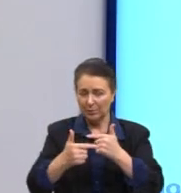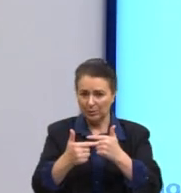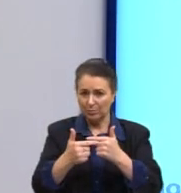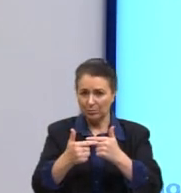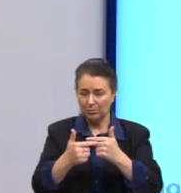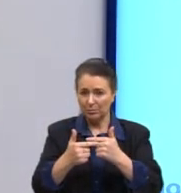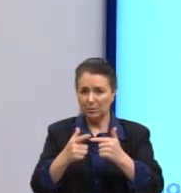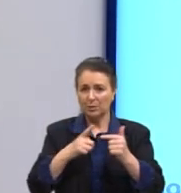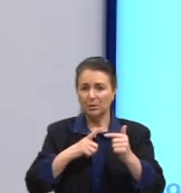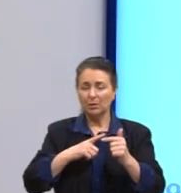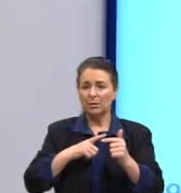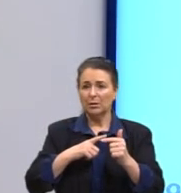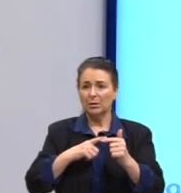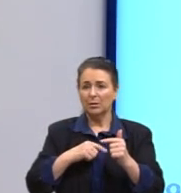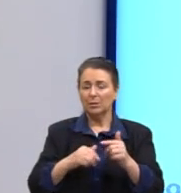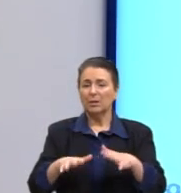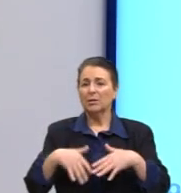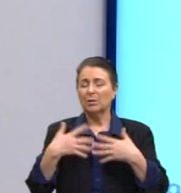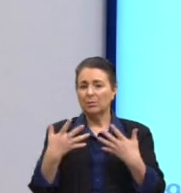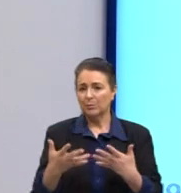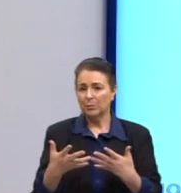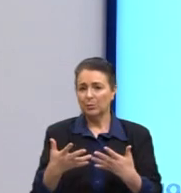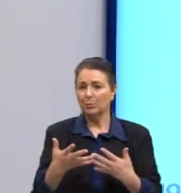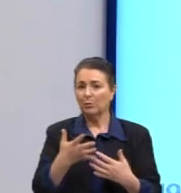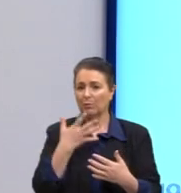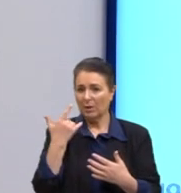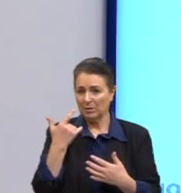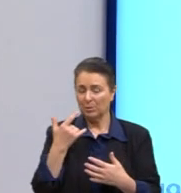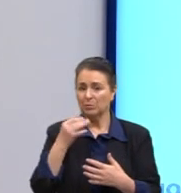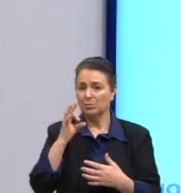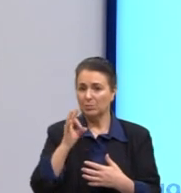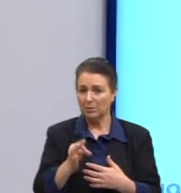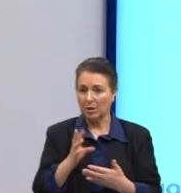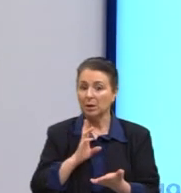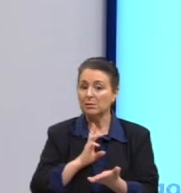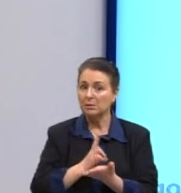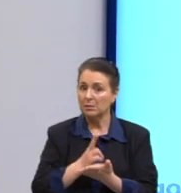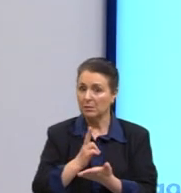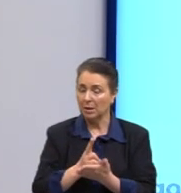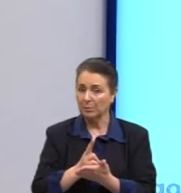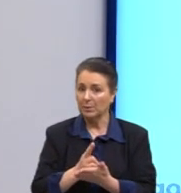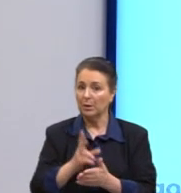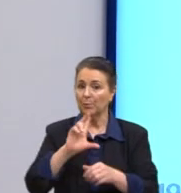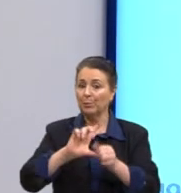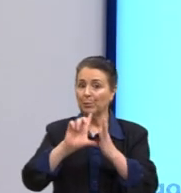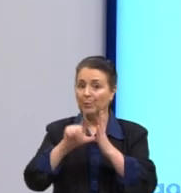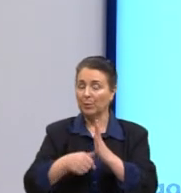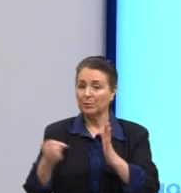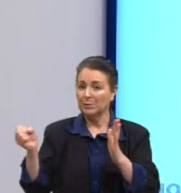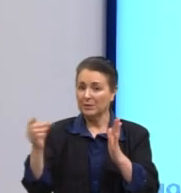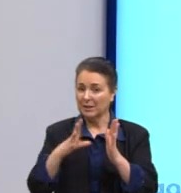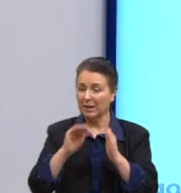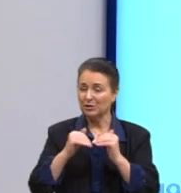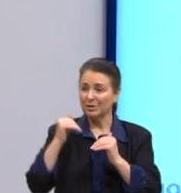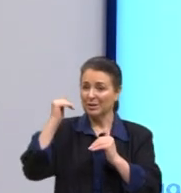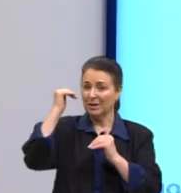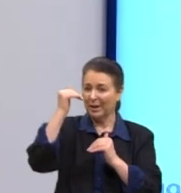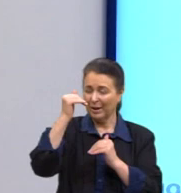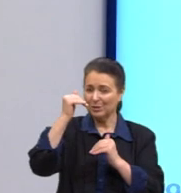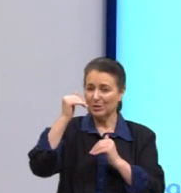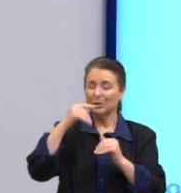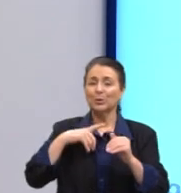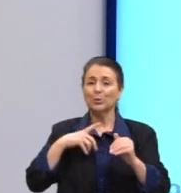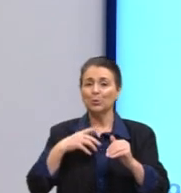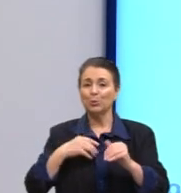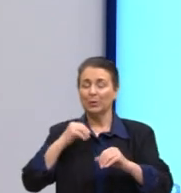também não. Então, essa aqui é muito fácil para acertar. Então, sempre pós-modernidade, alta modernidade, modernização flexível,